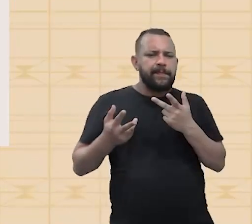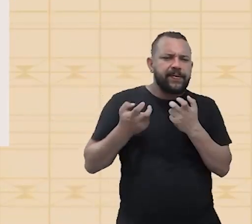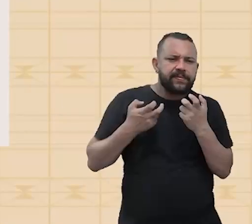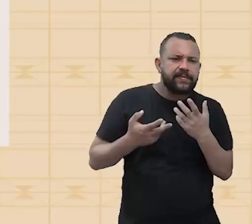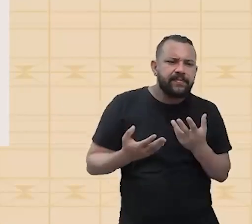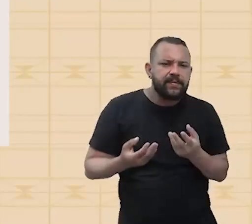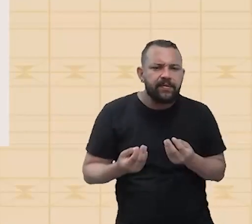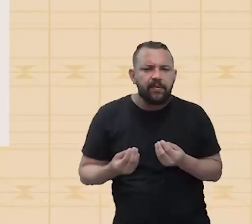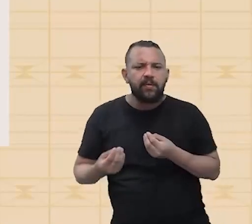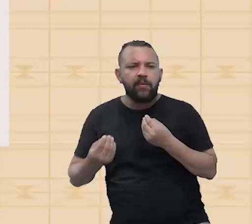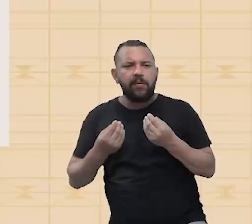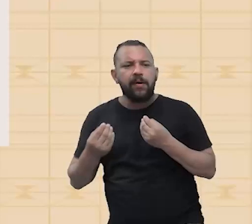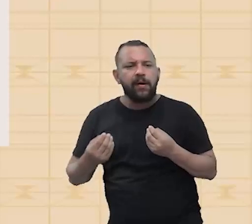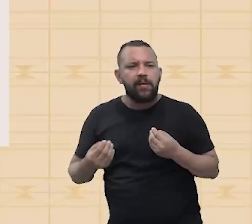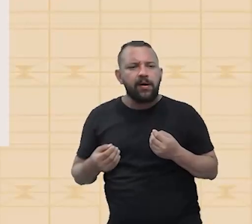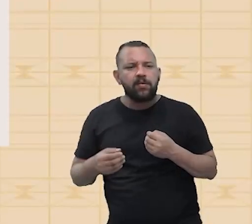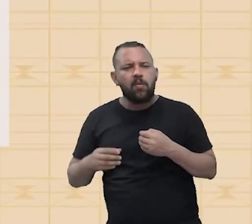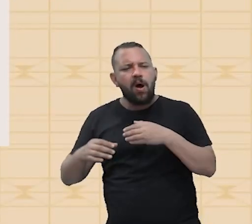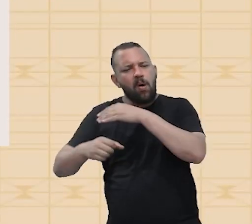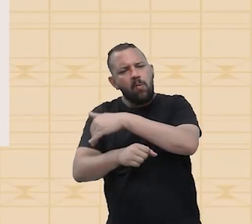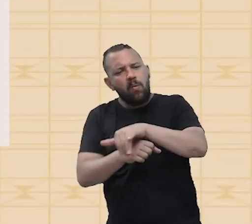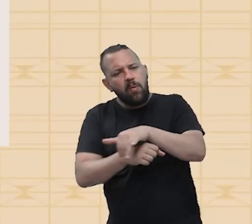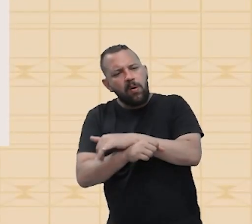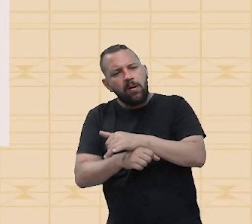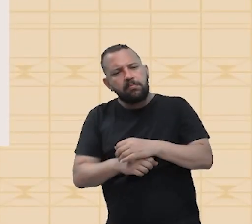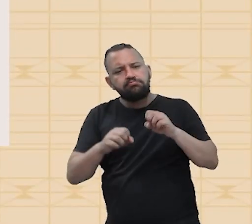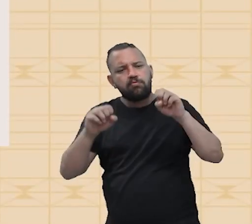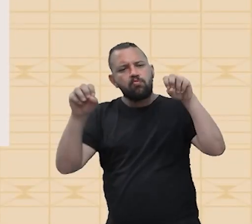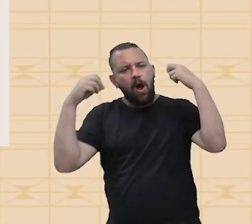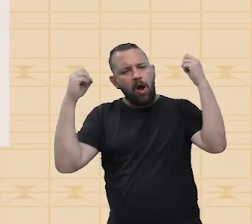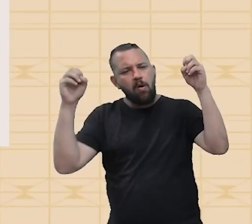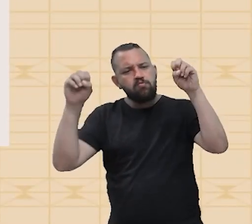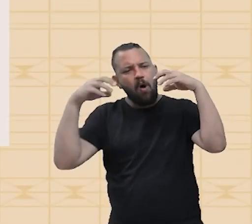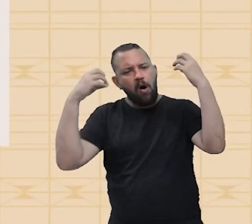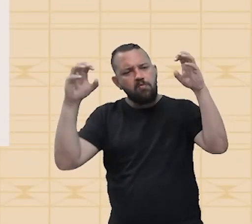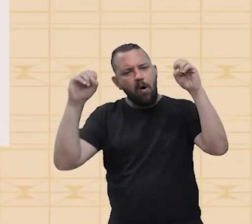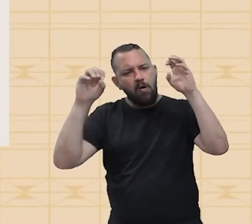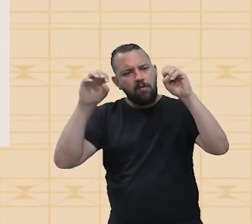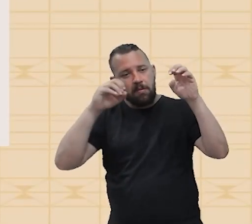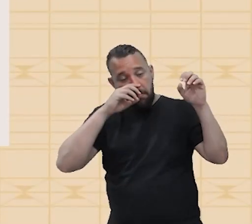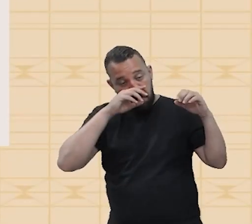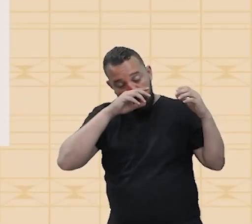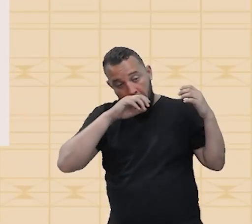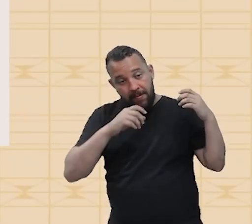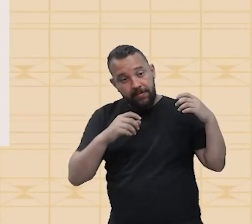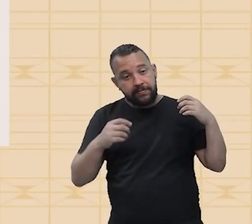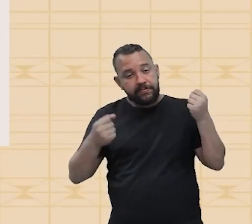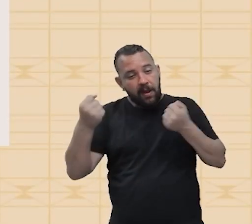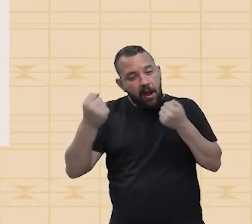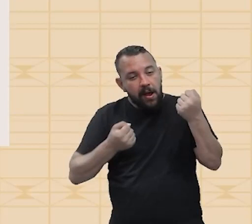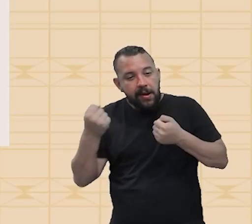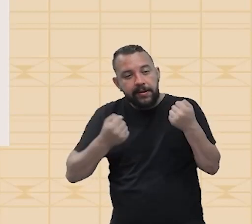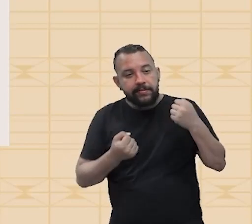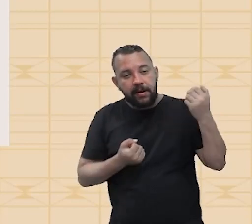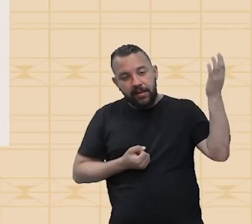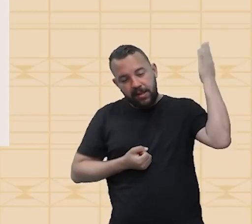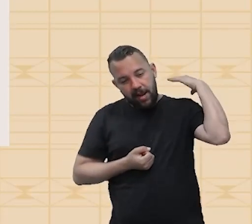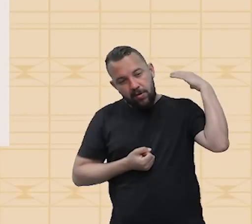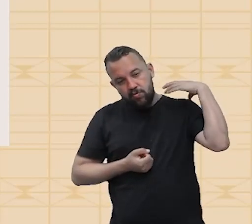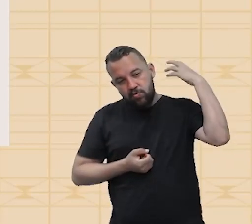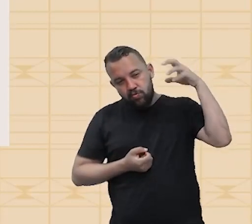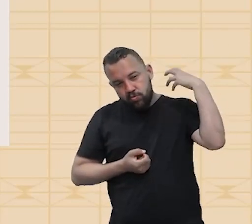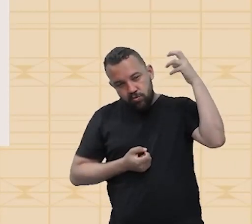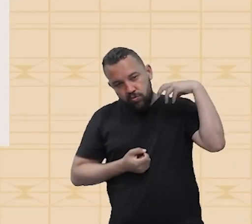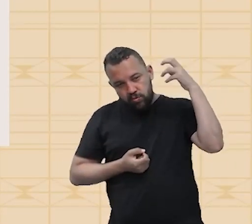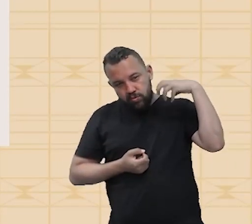perceber que quando você está numa rua, a ambulância, ela quando está se movendo por trás de você, o som